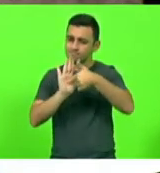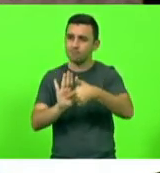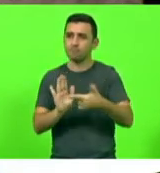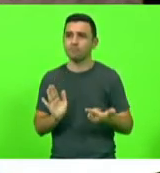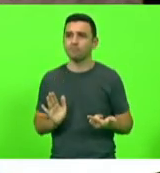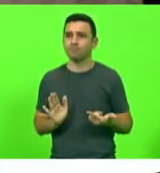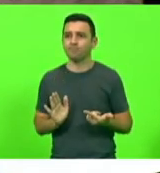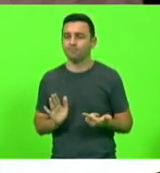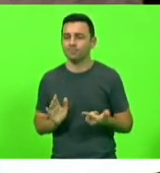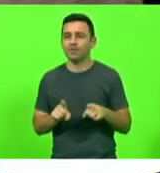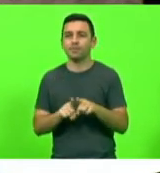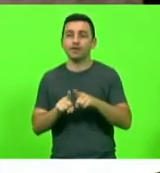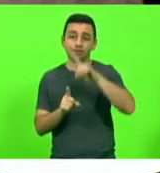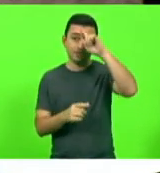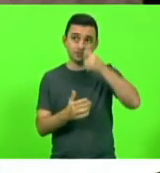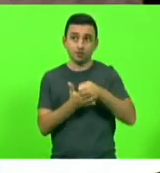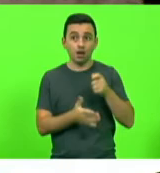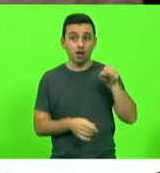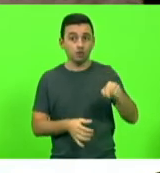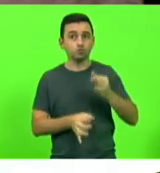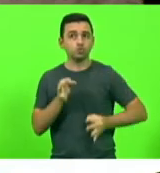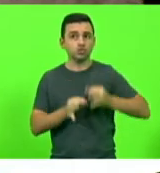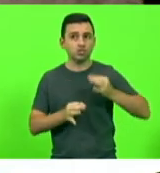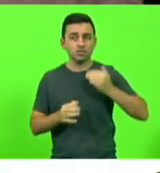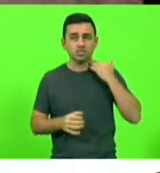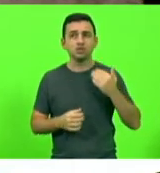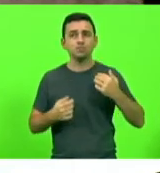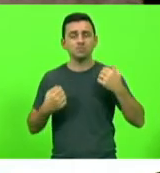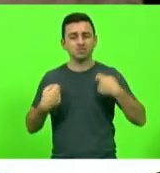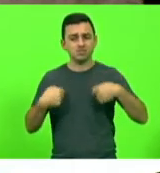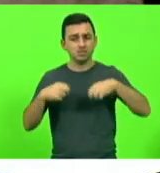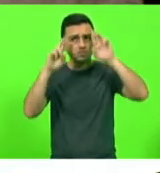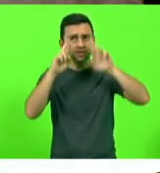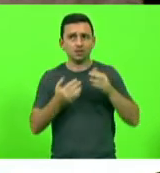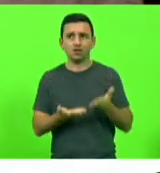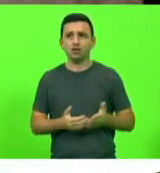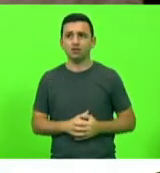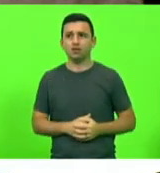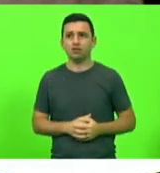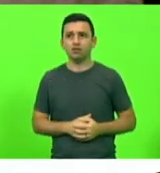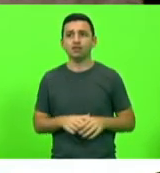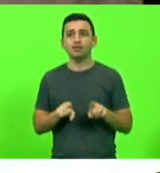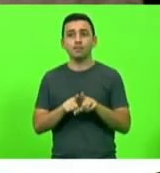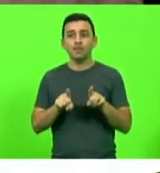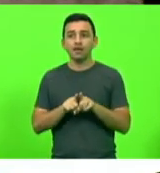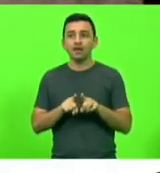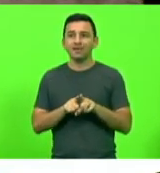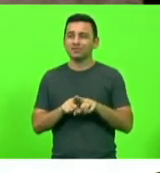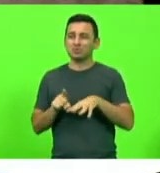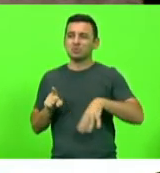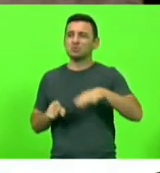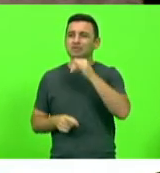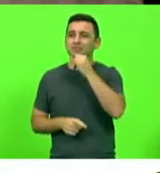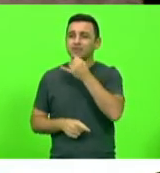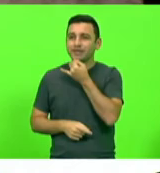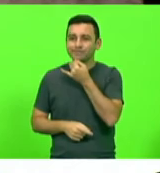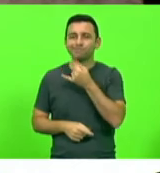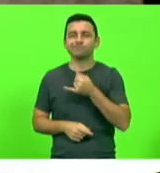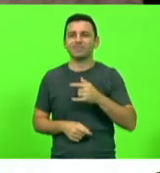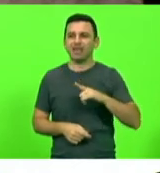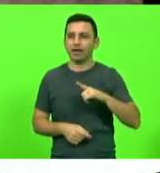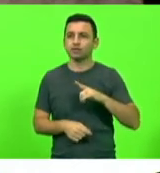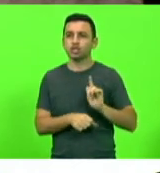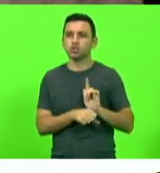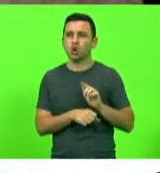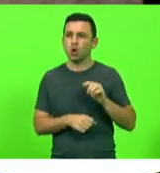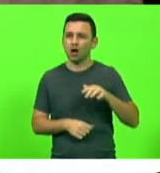sim, uma decisão judicial tem que ser respeitada, infelizmente, nada disso acontece, nós temos gestores de um lado e